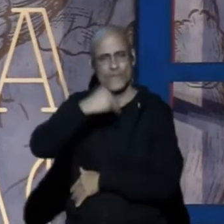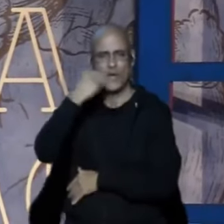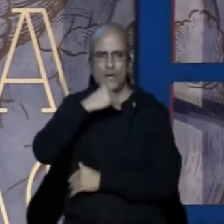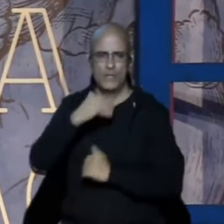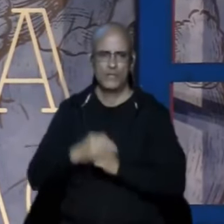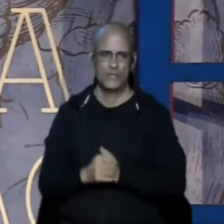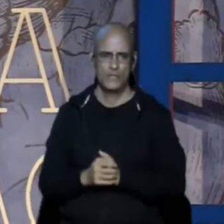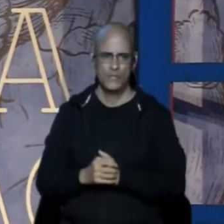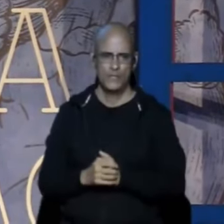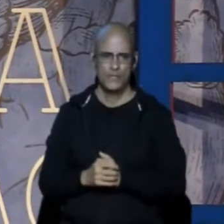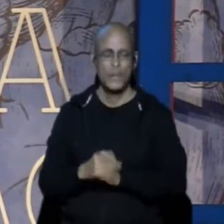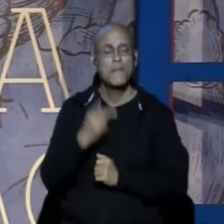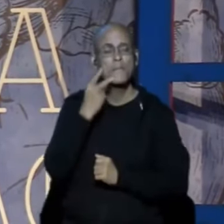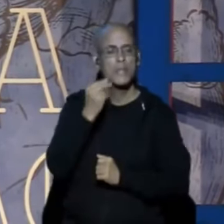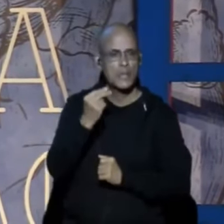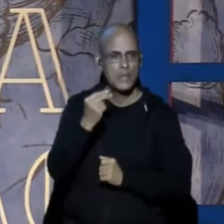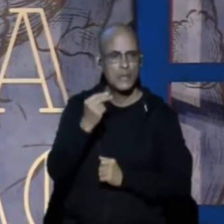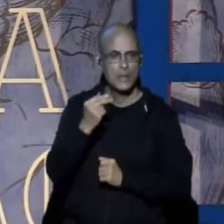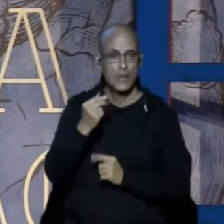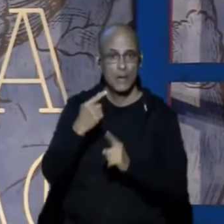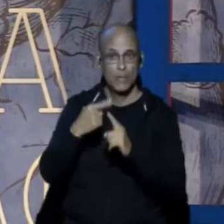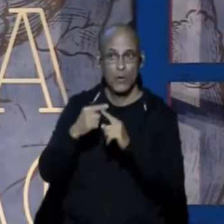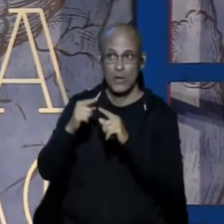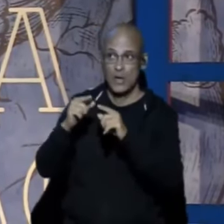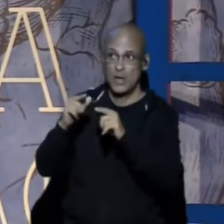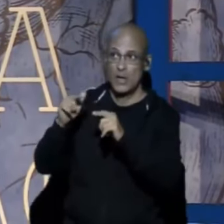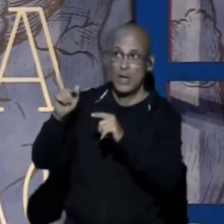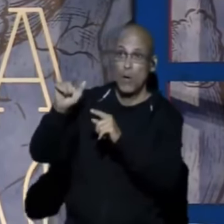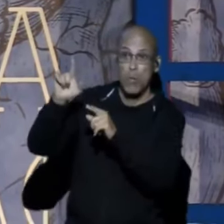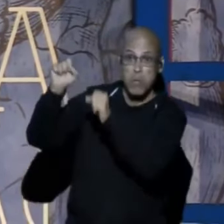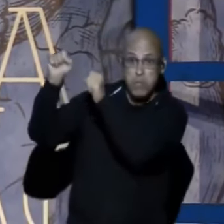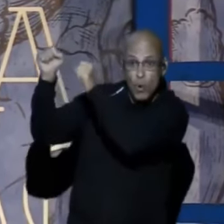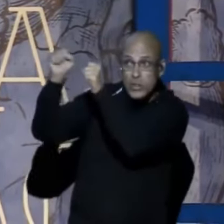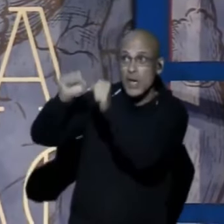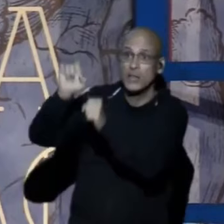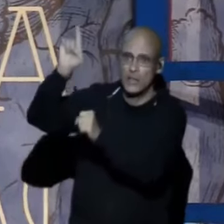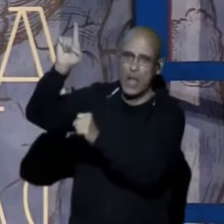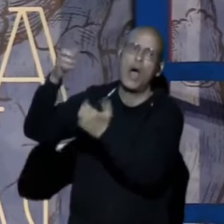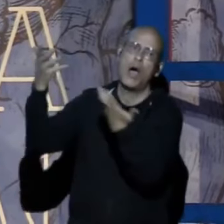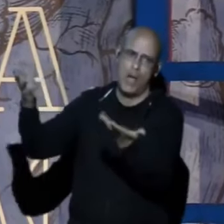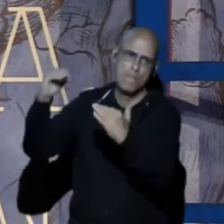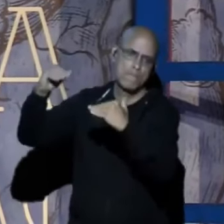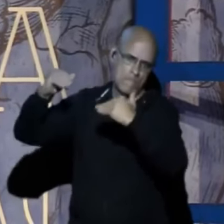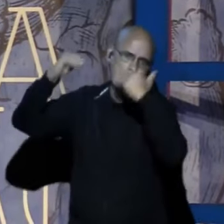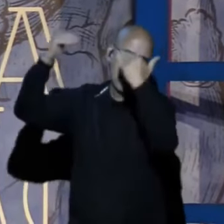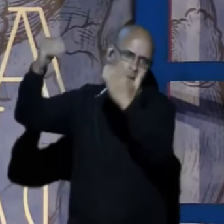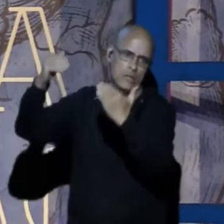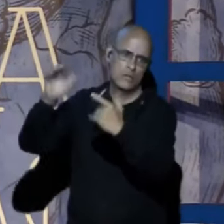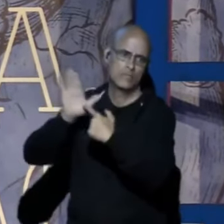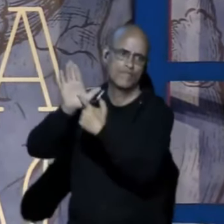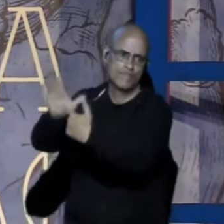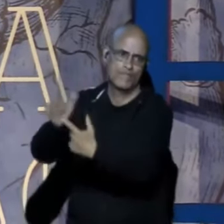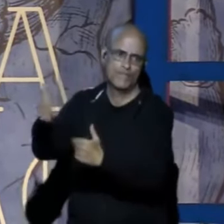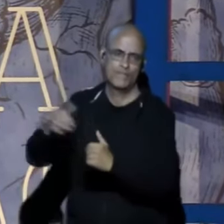Para que o poder de Deus se manifeste através dela Por isso, já no capítulo 4